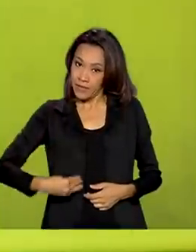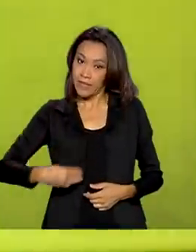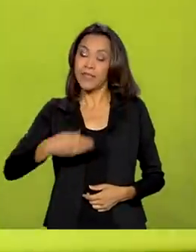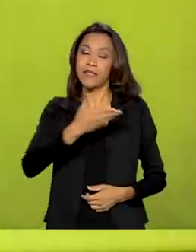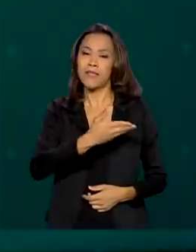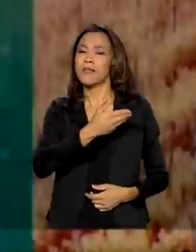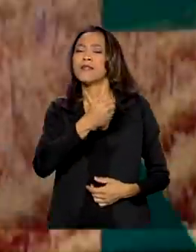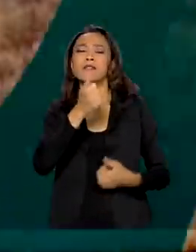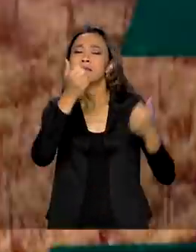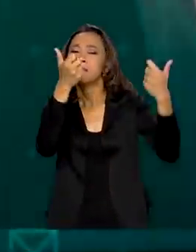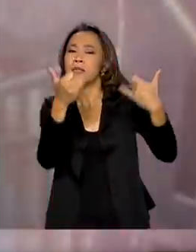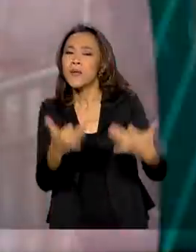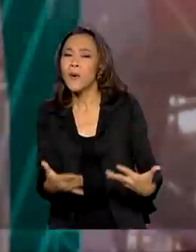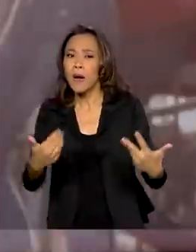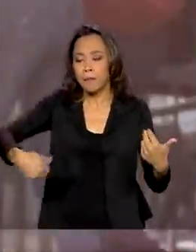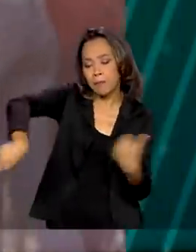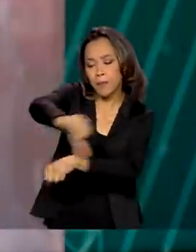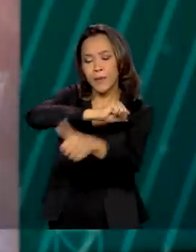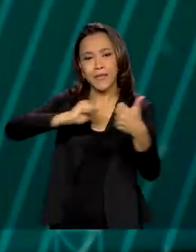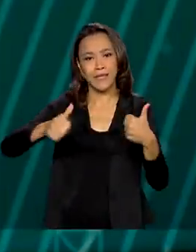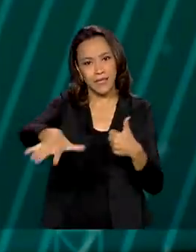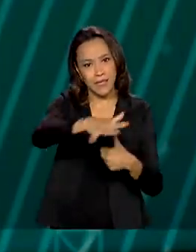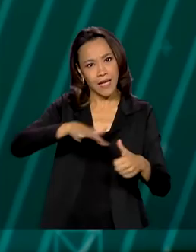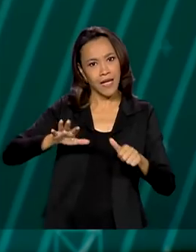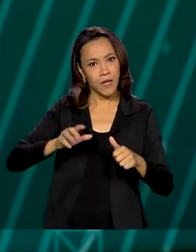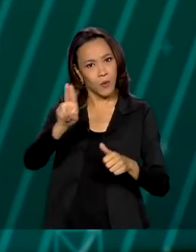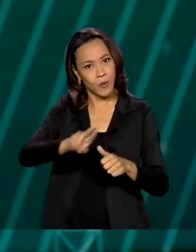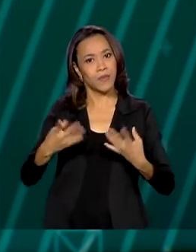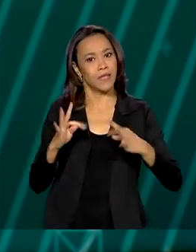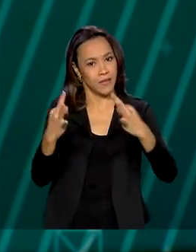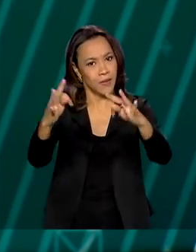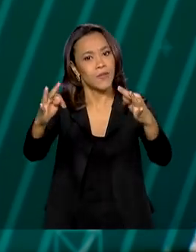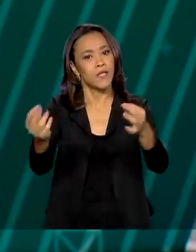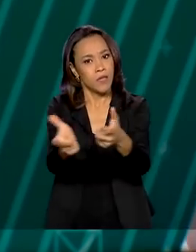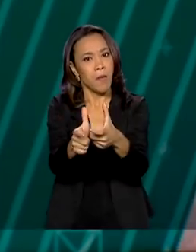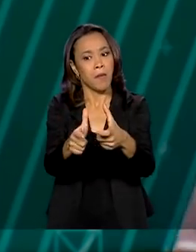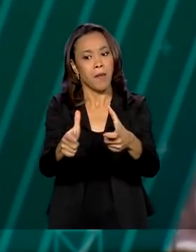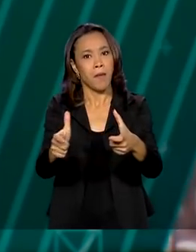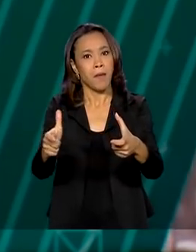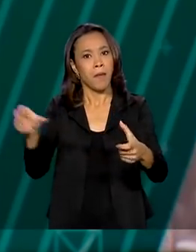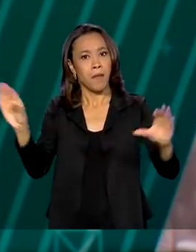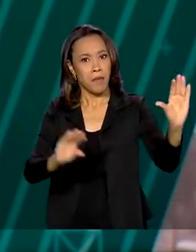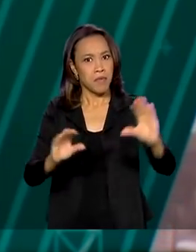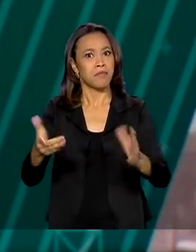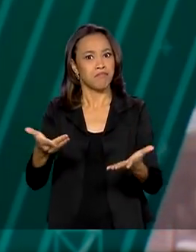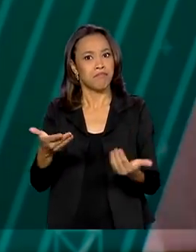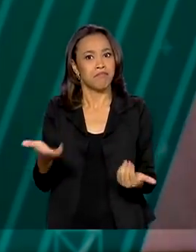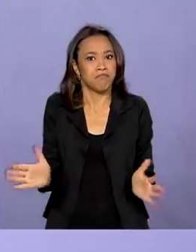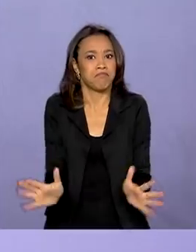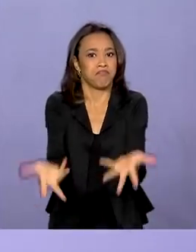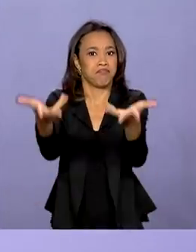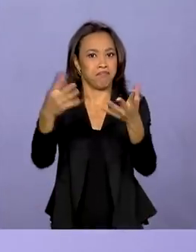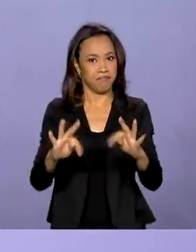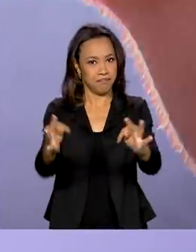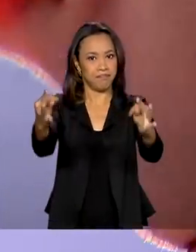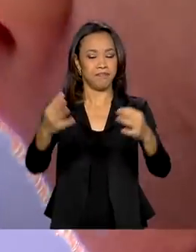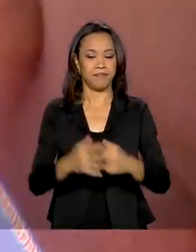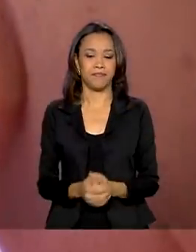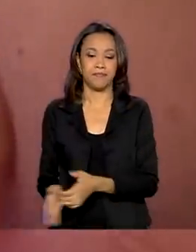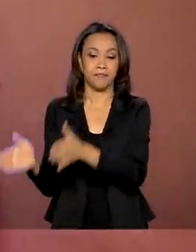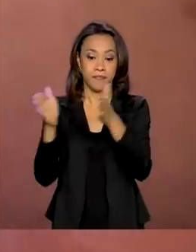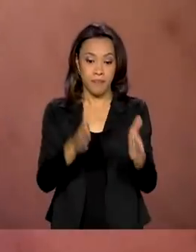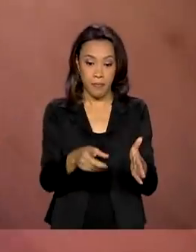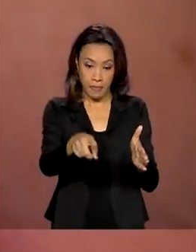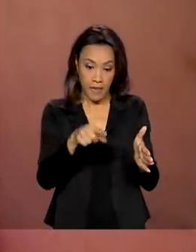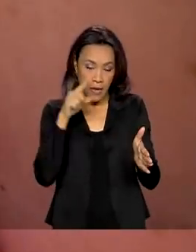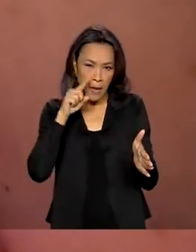da transformação digital no setor nos últimos anos e o crescimento dos investimentos em tecnologia. Pesquisa